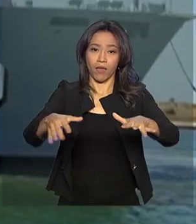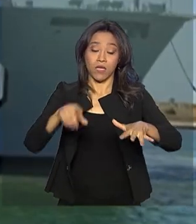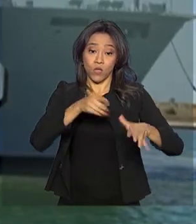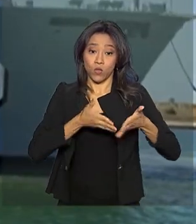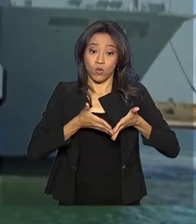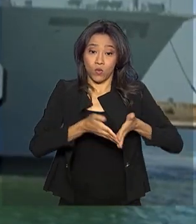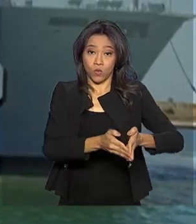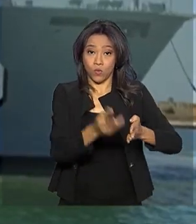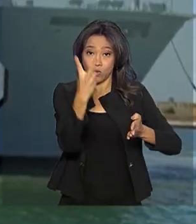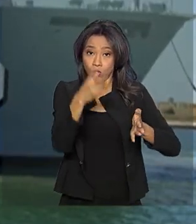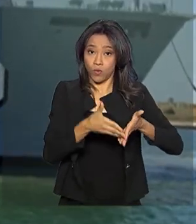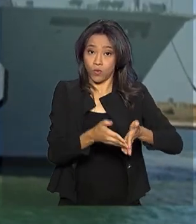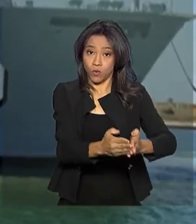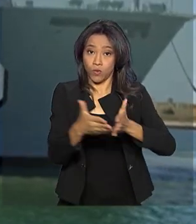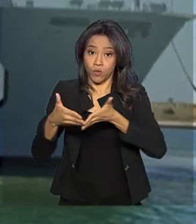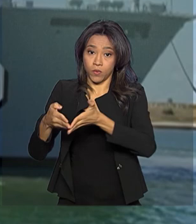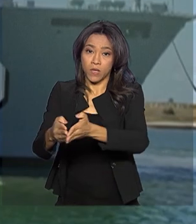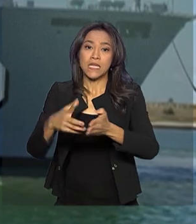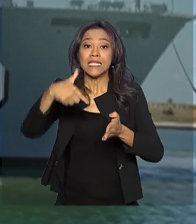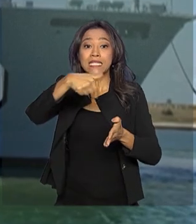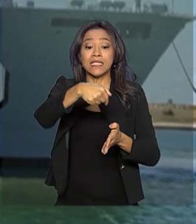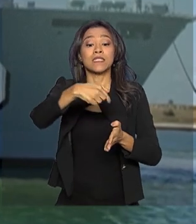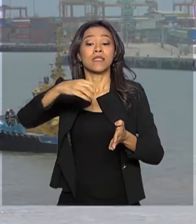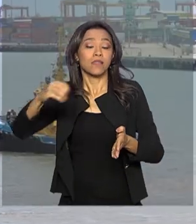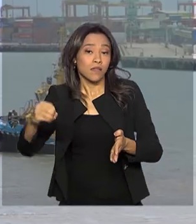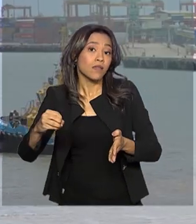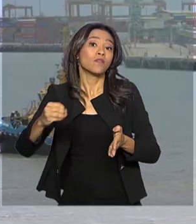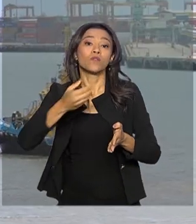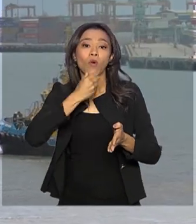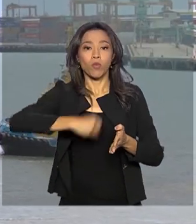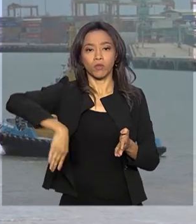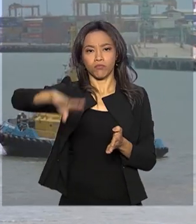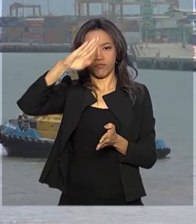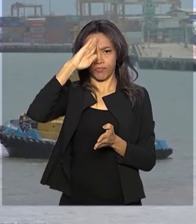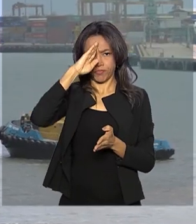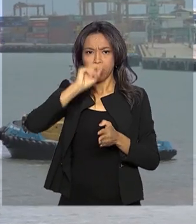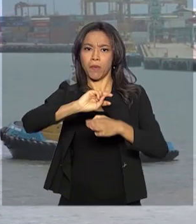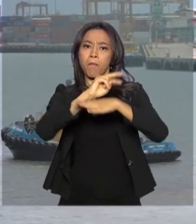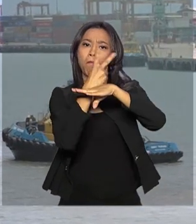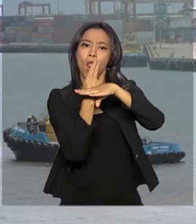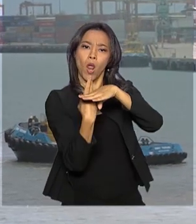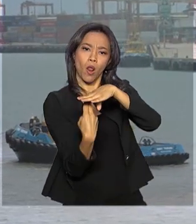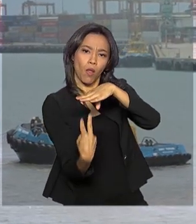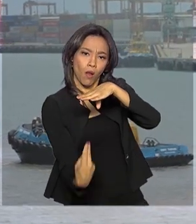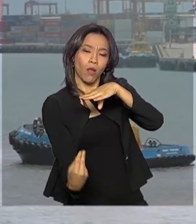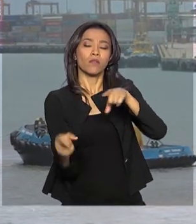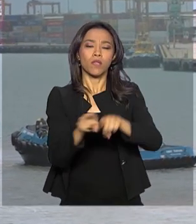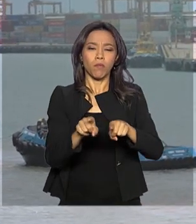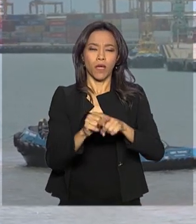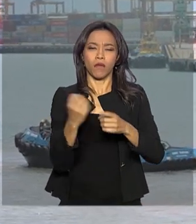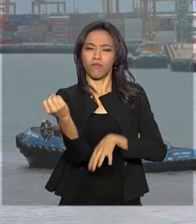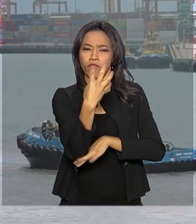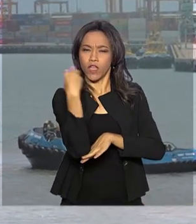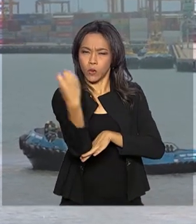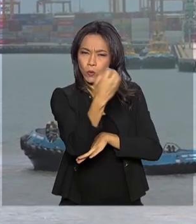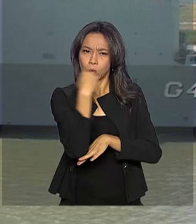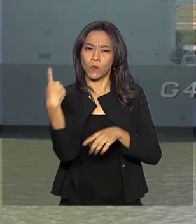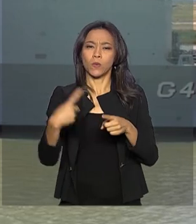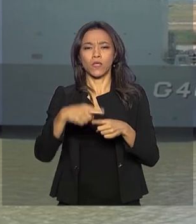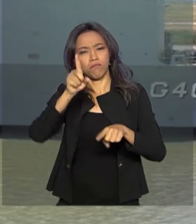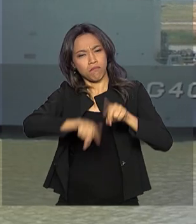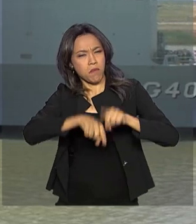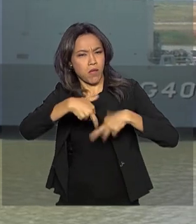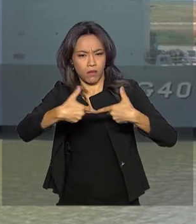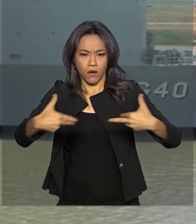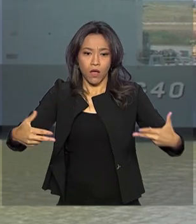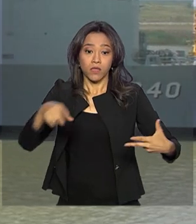embarcações transportaram cerca de 700 fuzileiros navais e mergulhadores, além de viaturas e equipamentos. Os